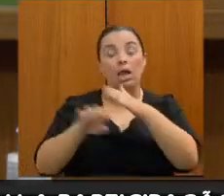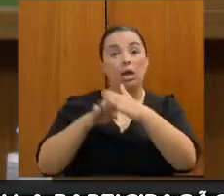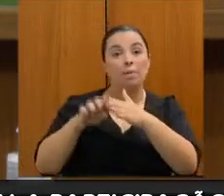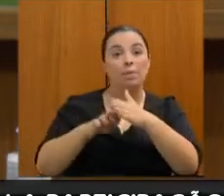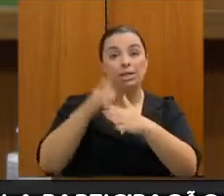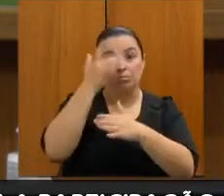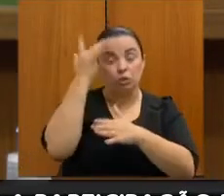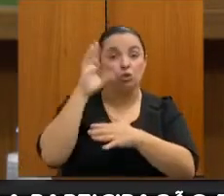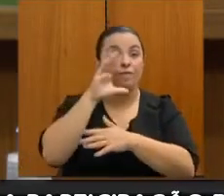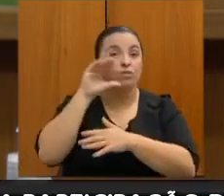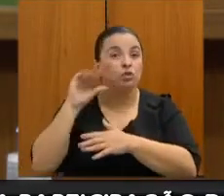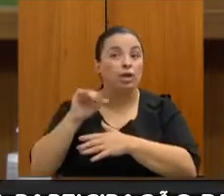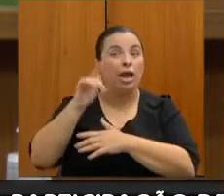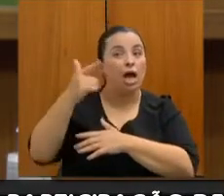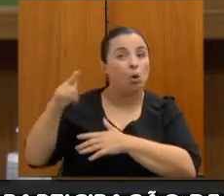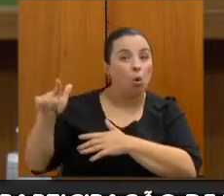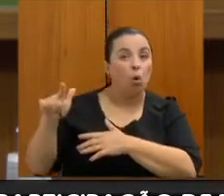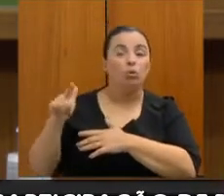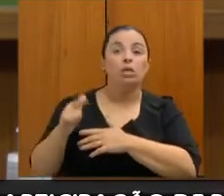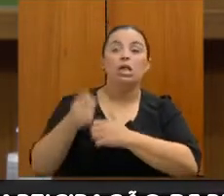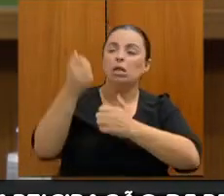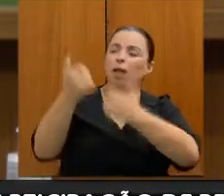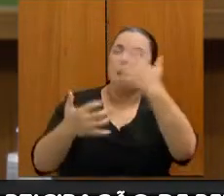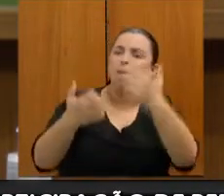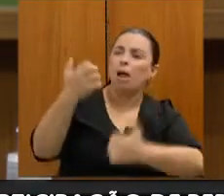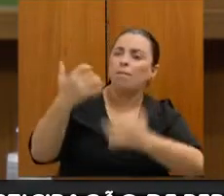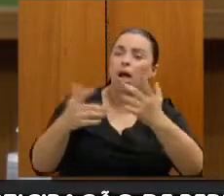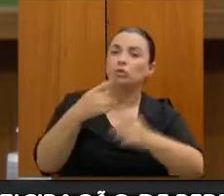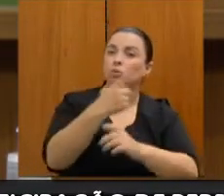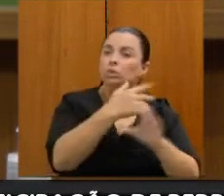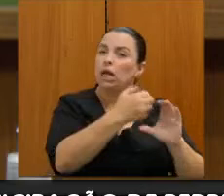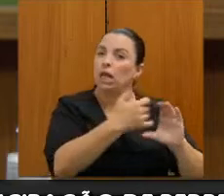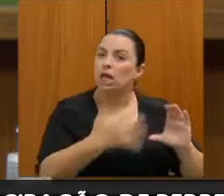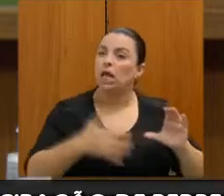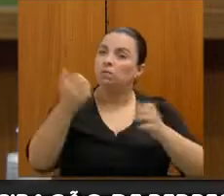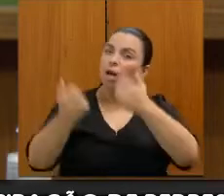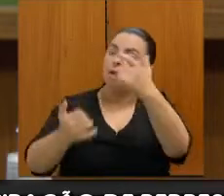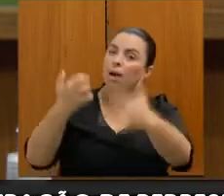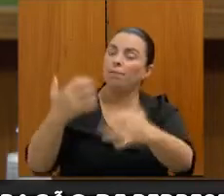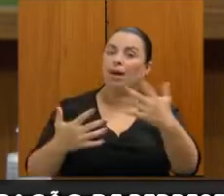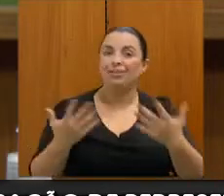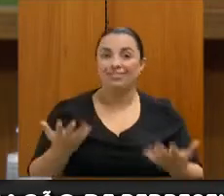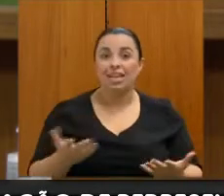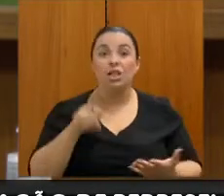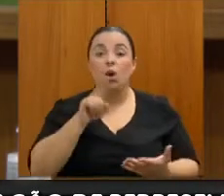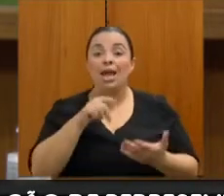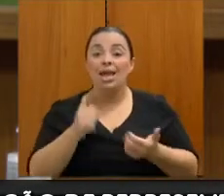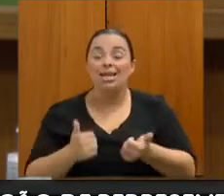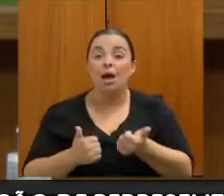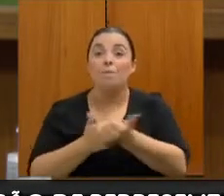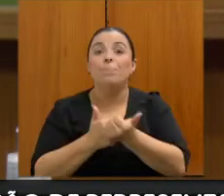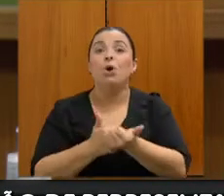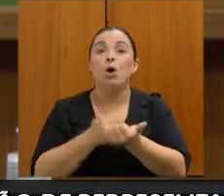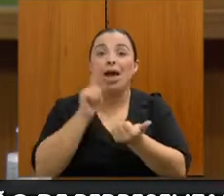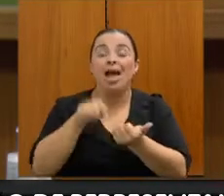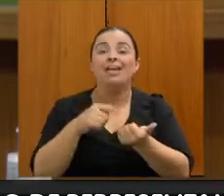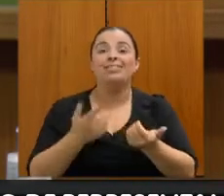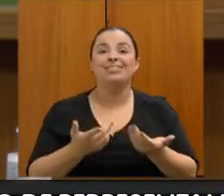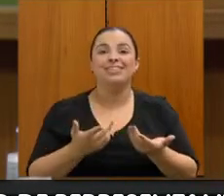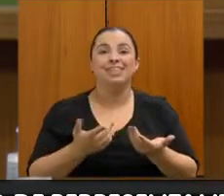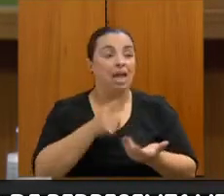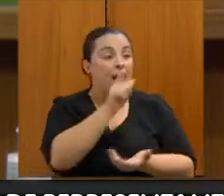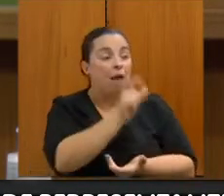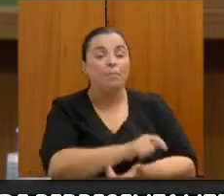que ele começou a trabalhar. Então, o apoio é exatamente no que o sujeito